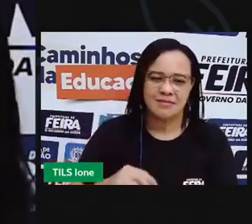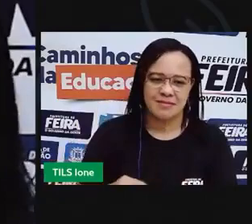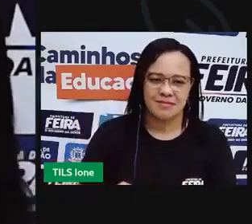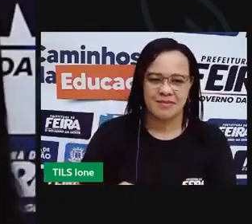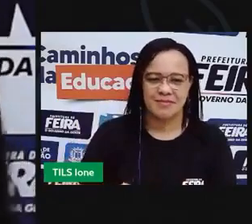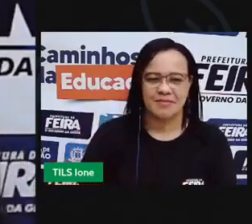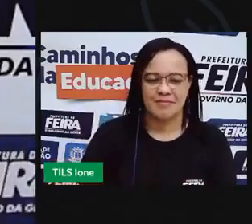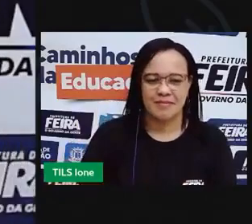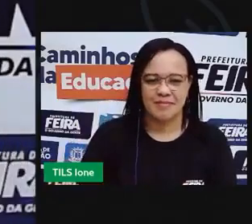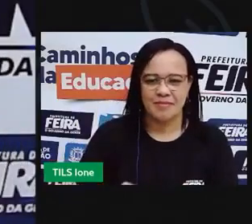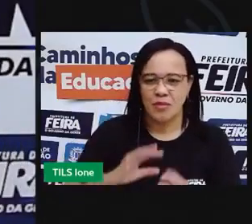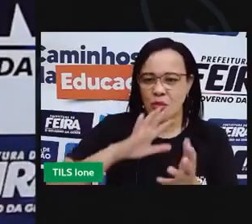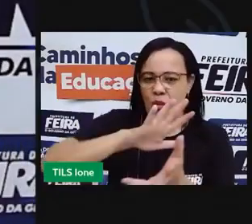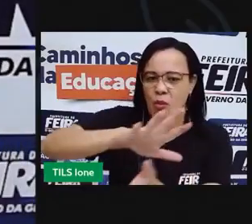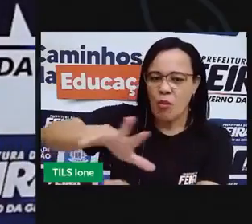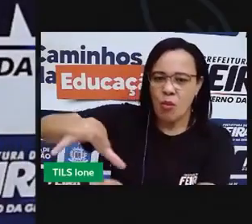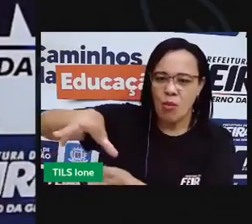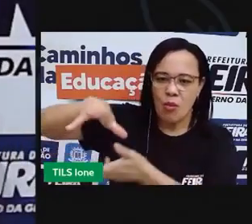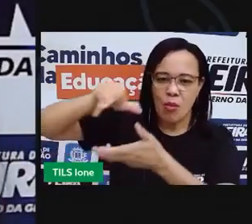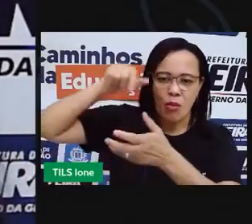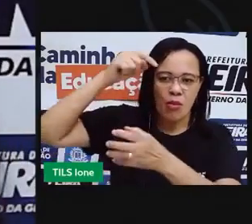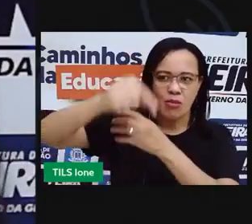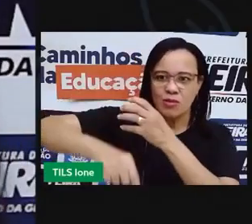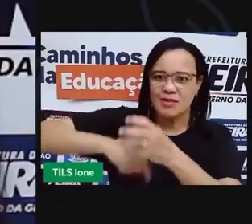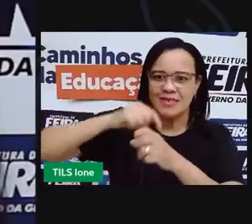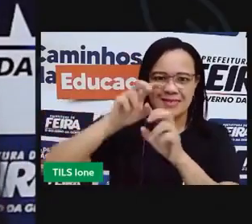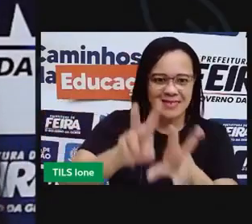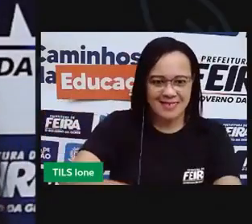O Mundo Inteiro. prazer.